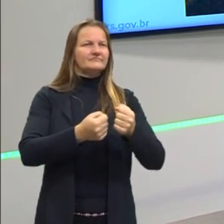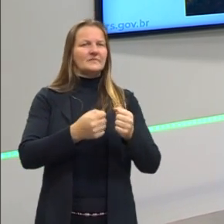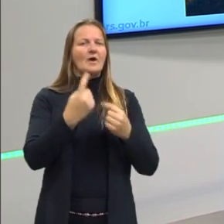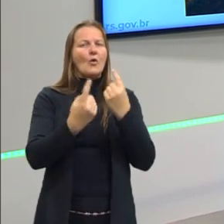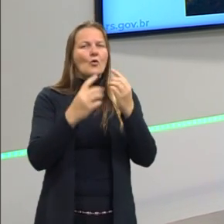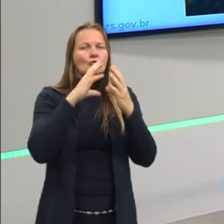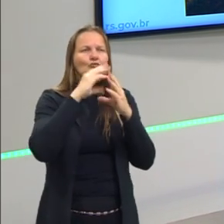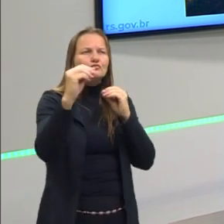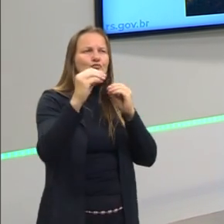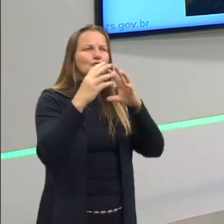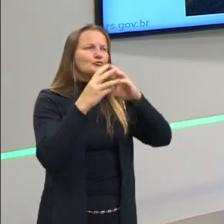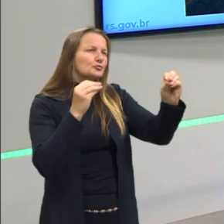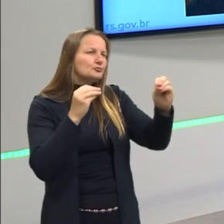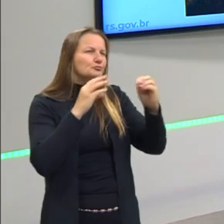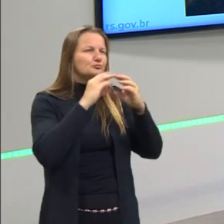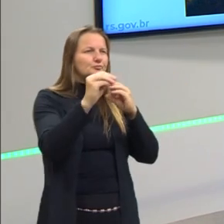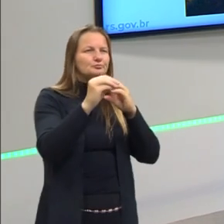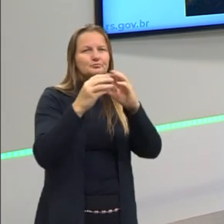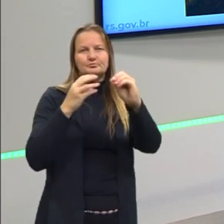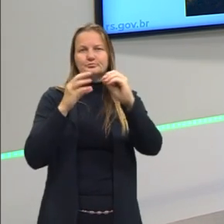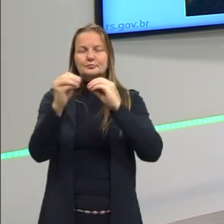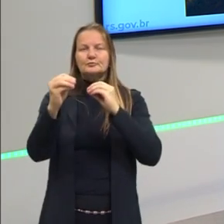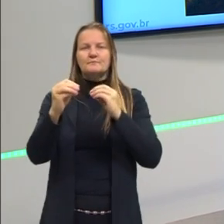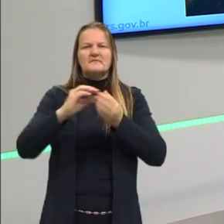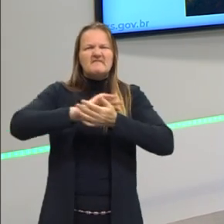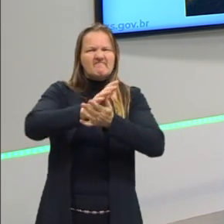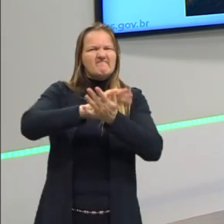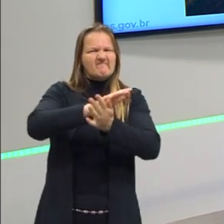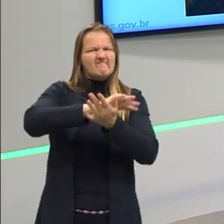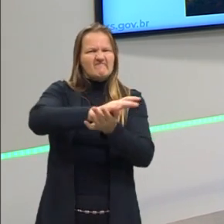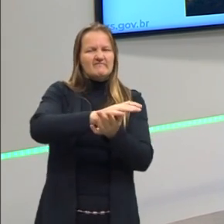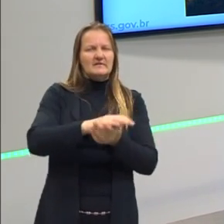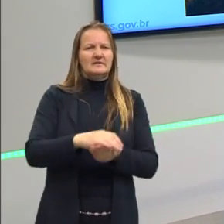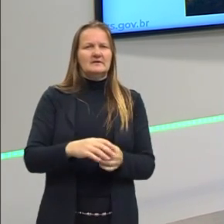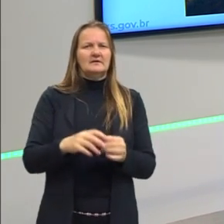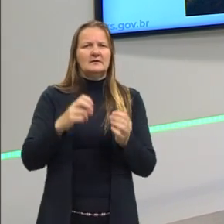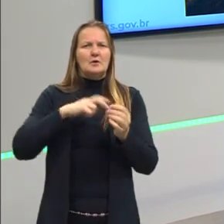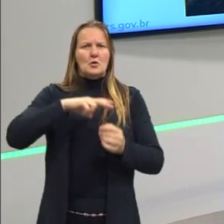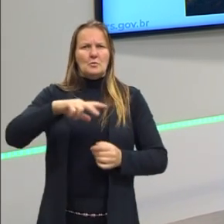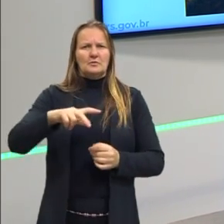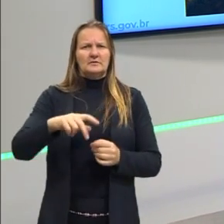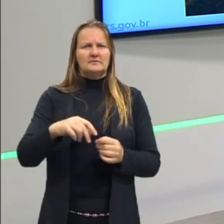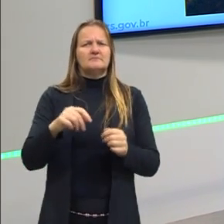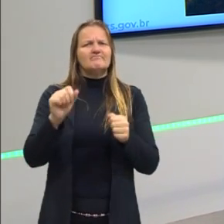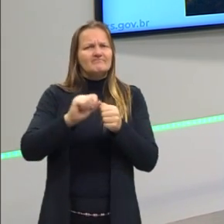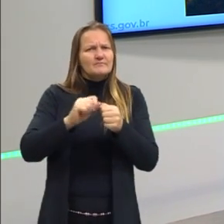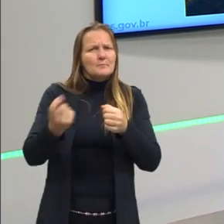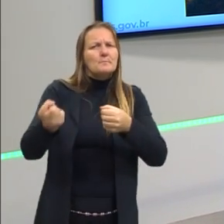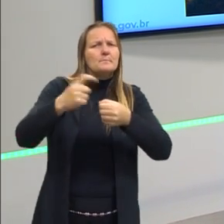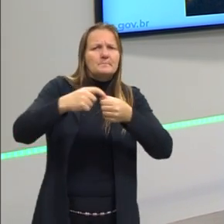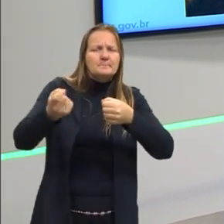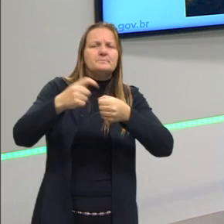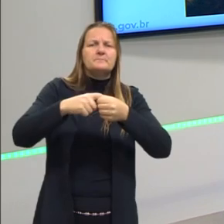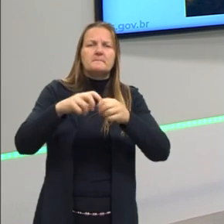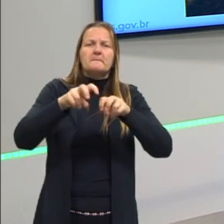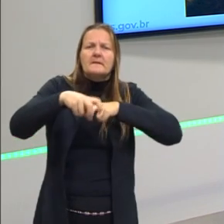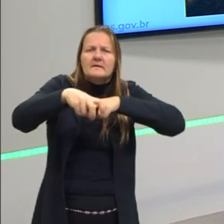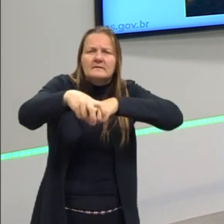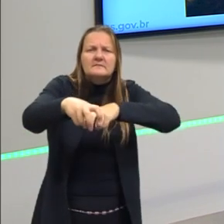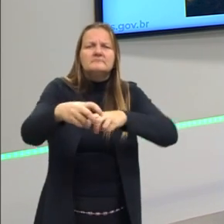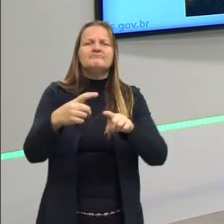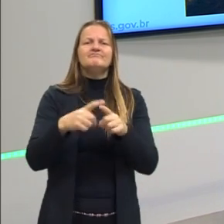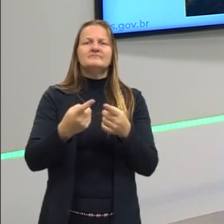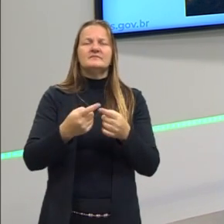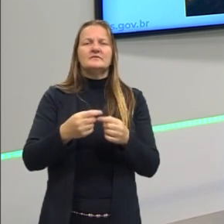fugiam, muitos destruíam as lavouras, os portugueses vinham, estabeleciam suas lavouras, e os indígenas vinham lá